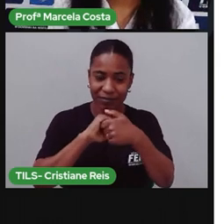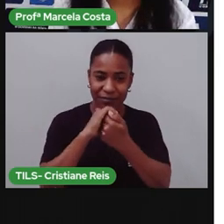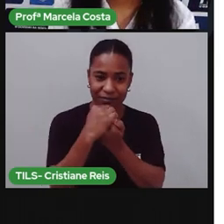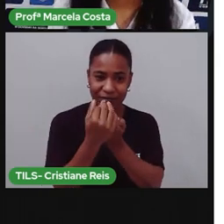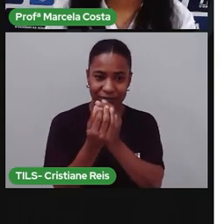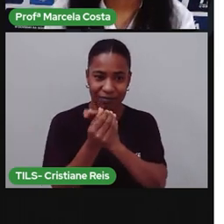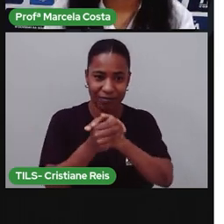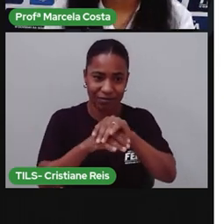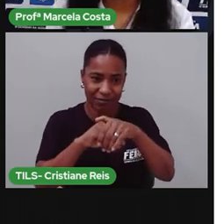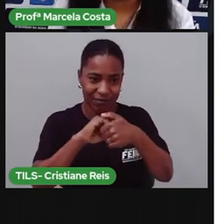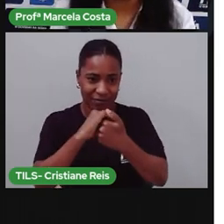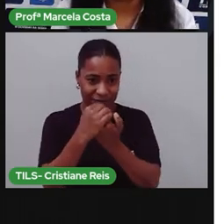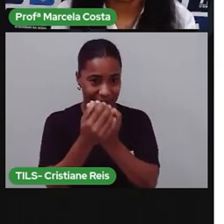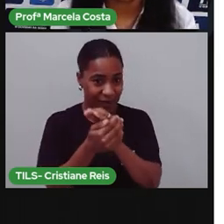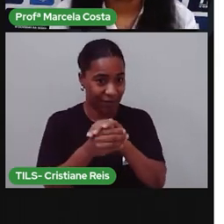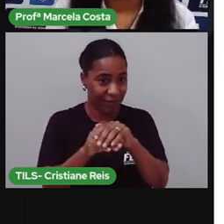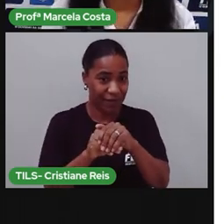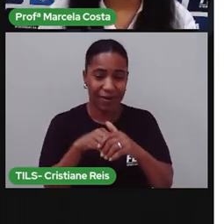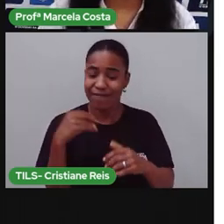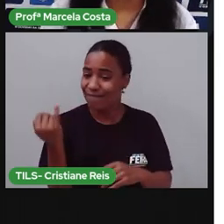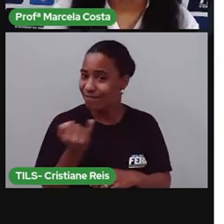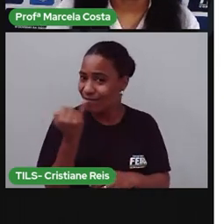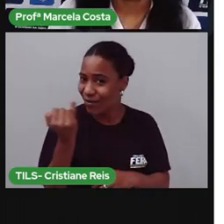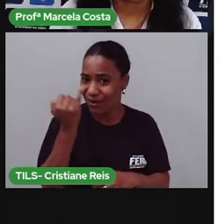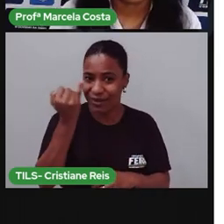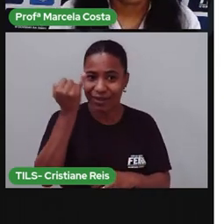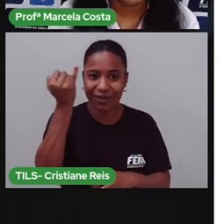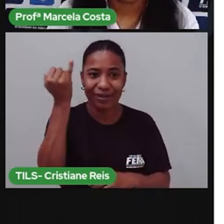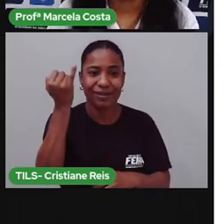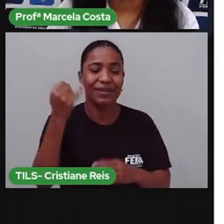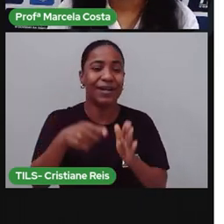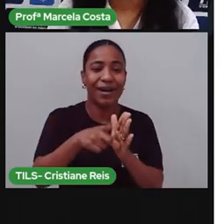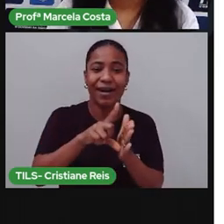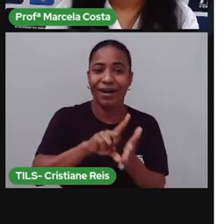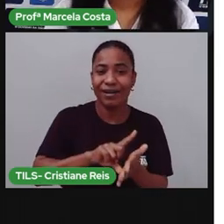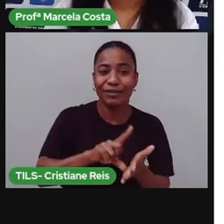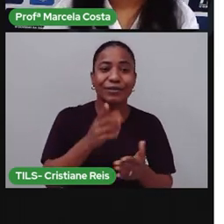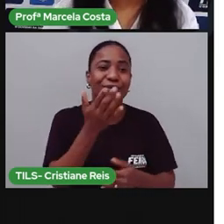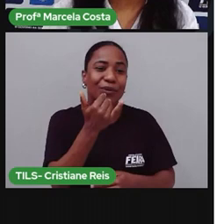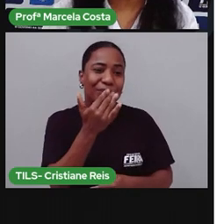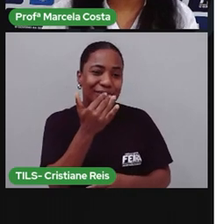Lavar as mãos é sempre muito importante. Antes de fazer as refeições.